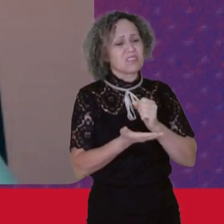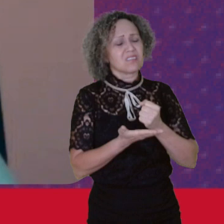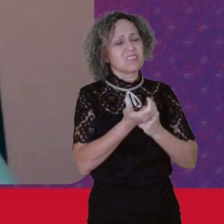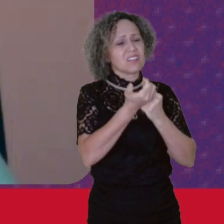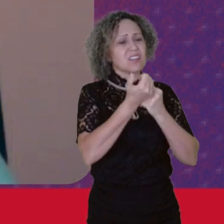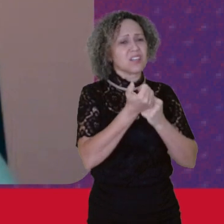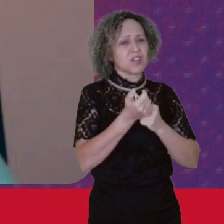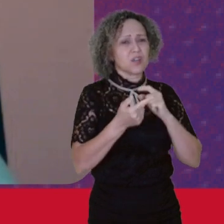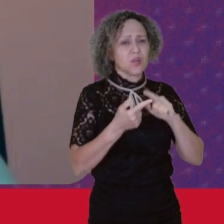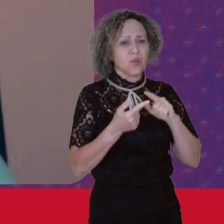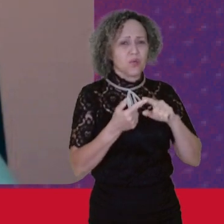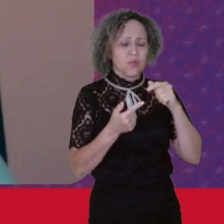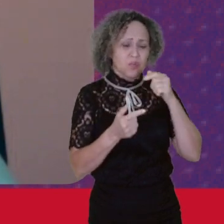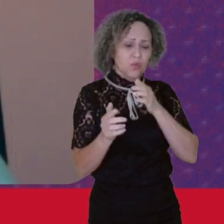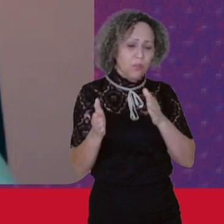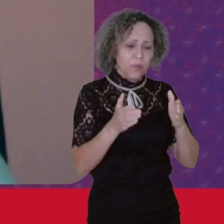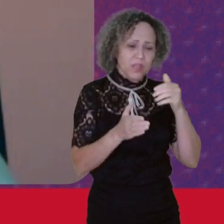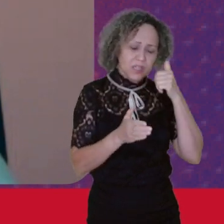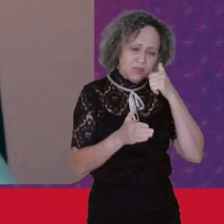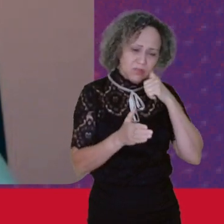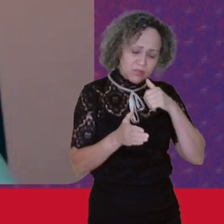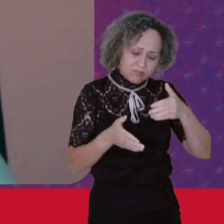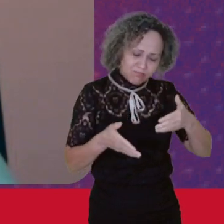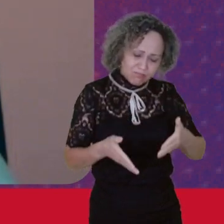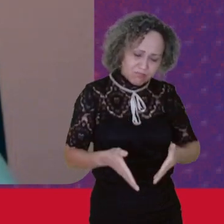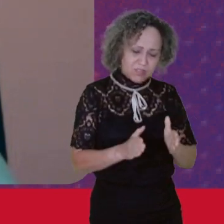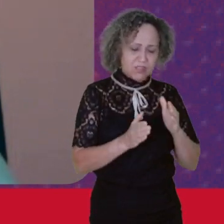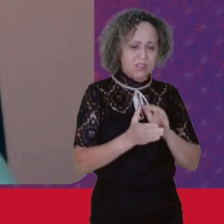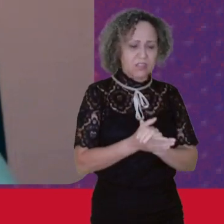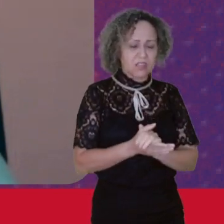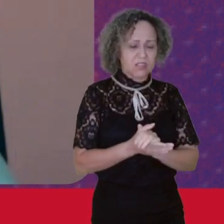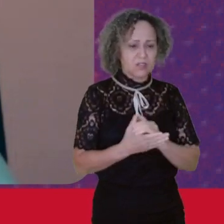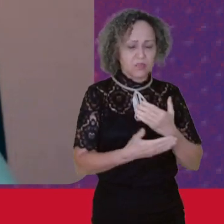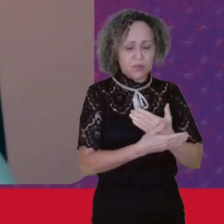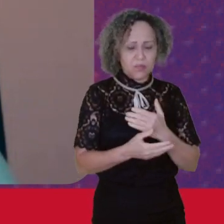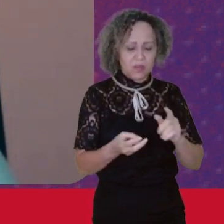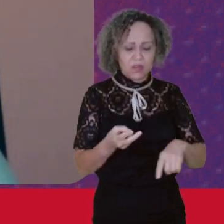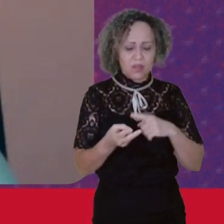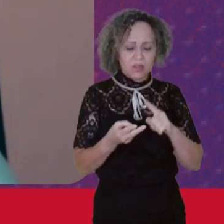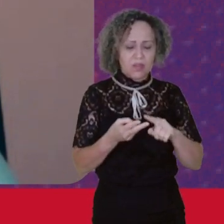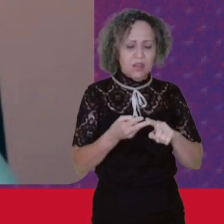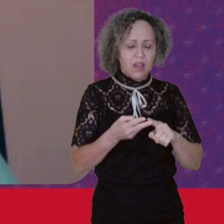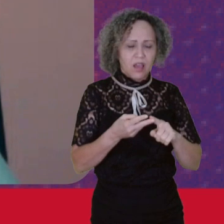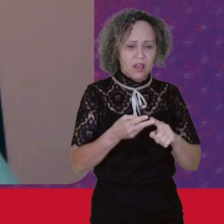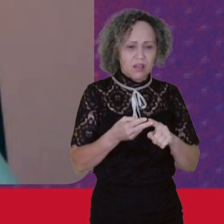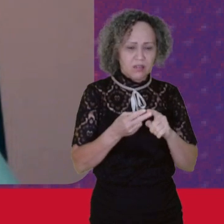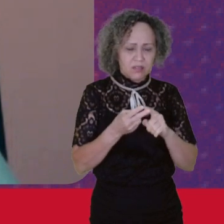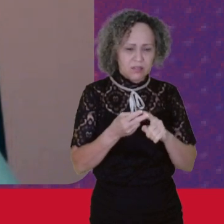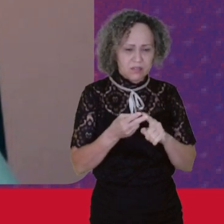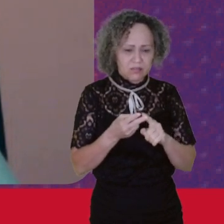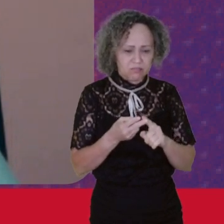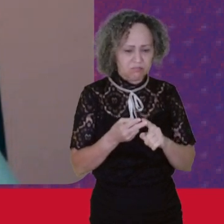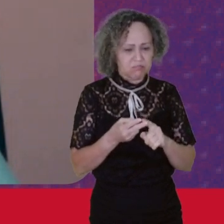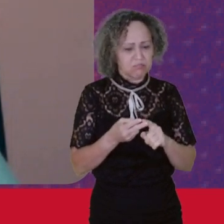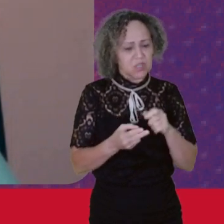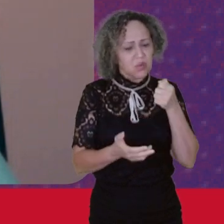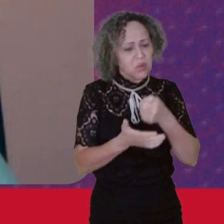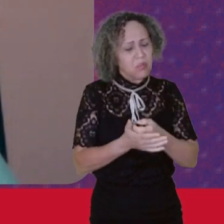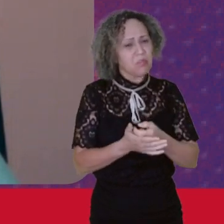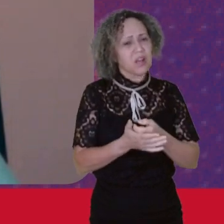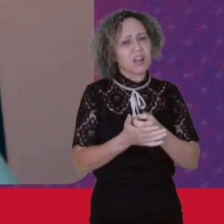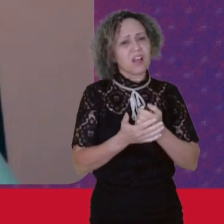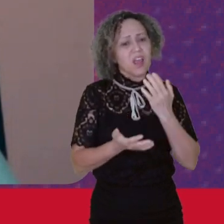básica É referência Para A aposentadoria Então O salário mínimo É muito